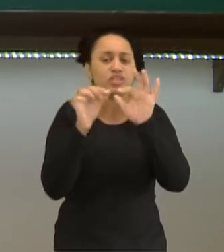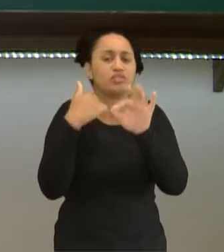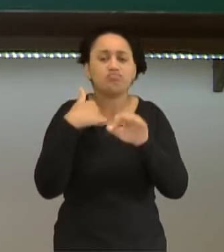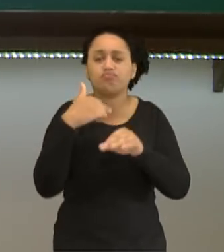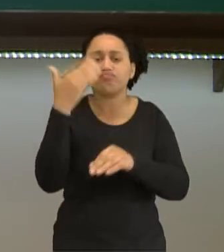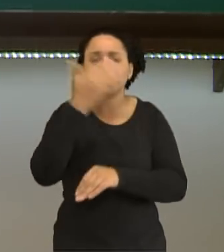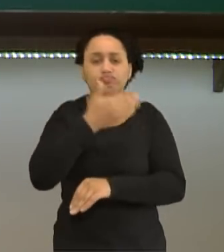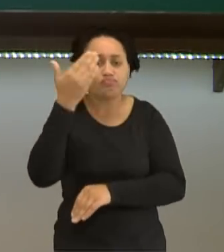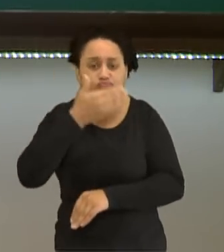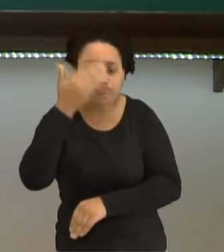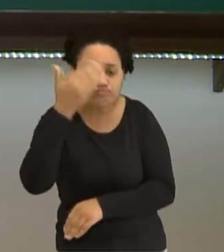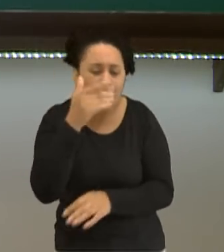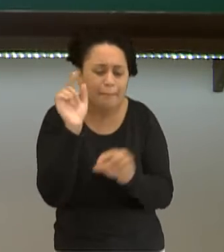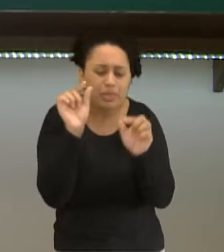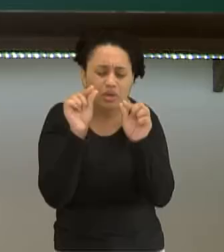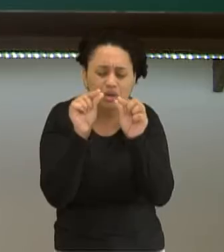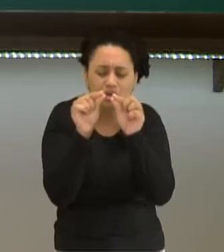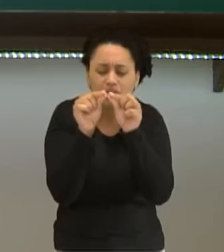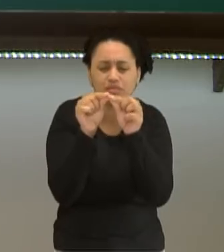enxergar, são minúsculos.